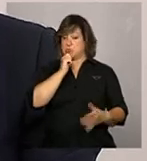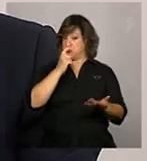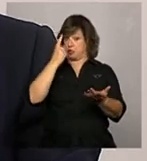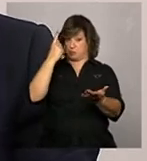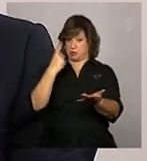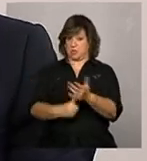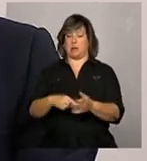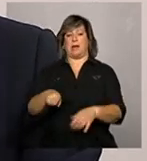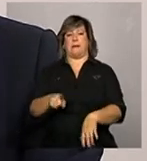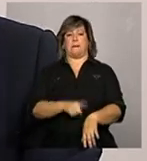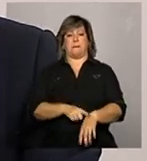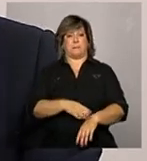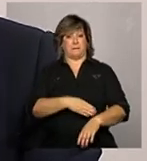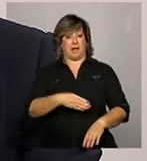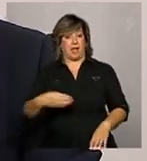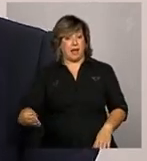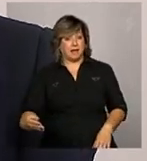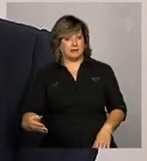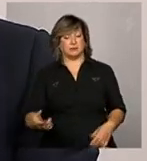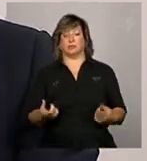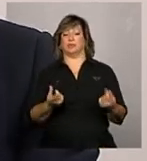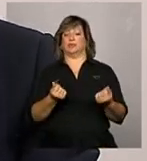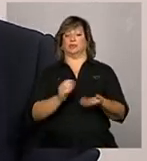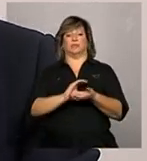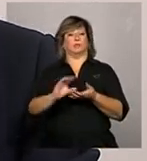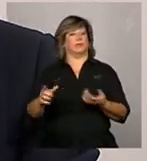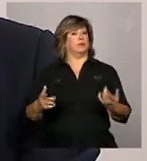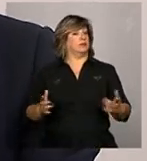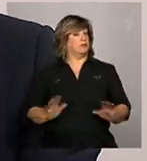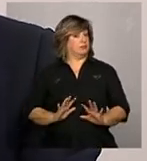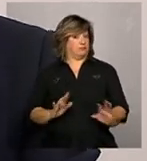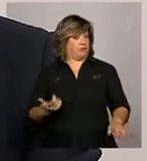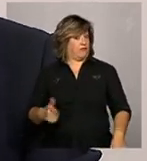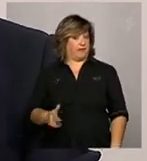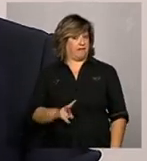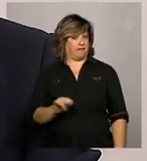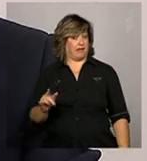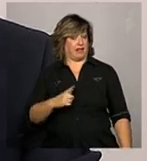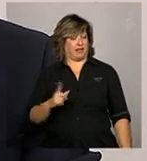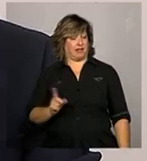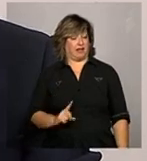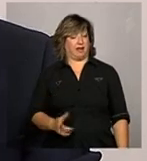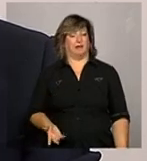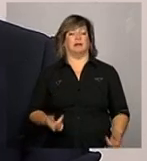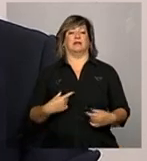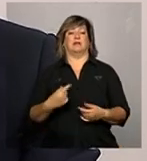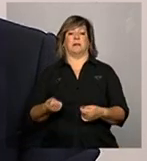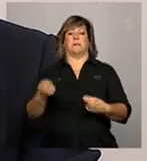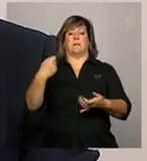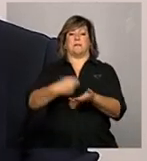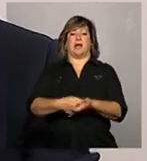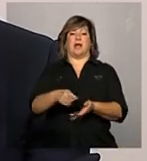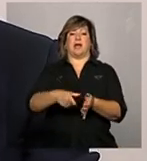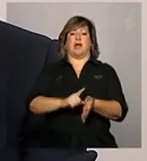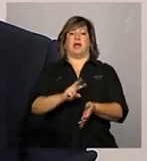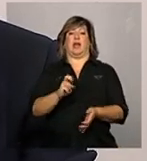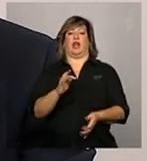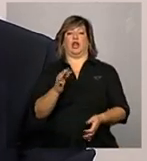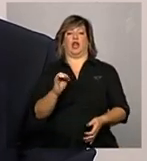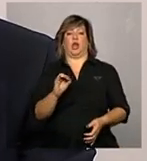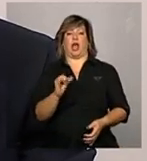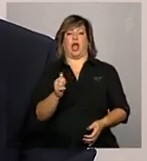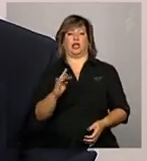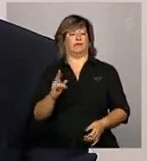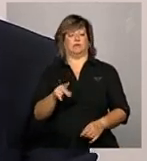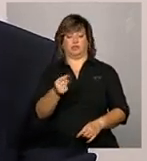não haverá o repasso dos recursos no mês subsequente e não há pagamento retroativo ou seja esses recursos estarão